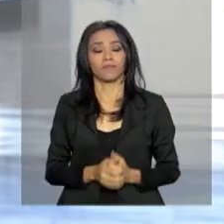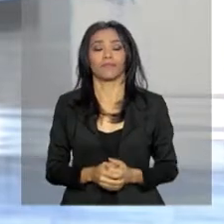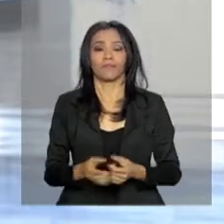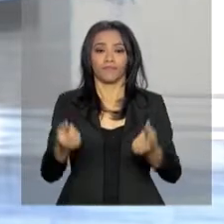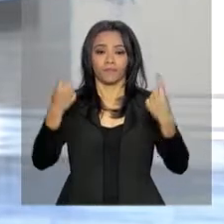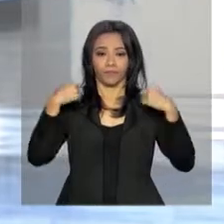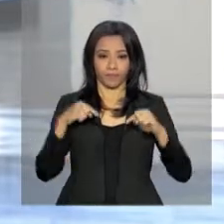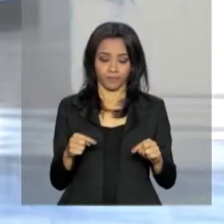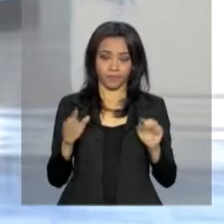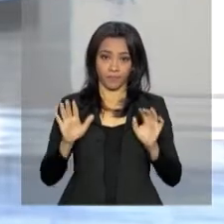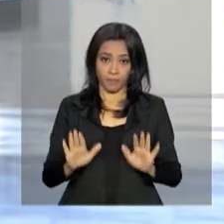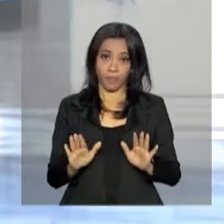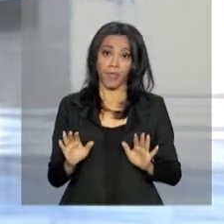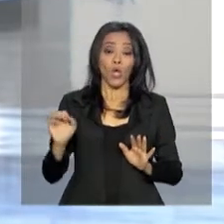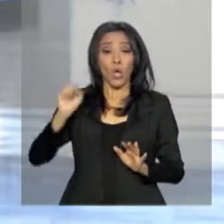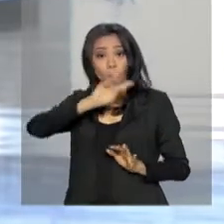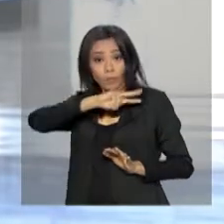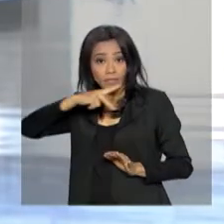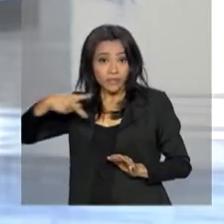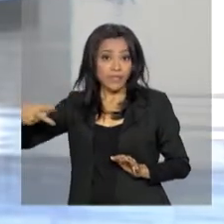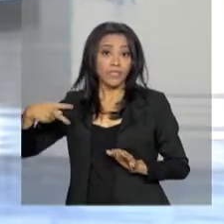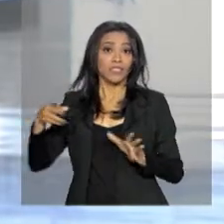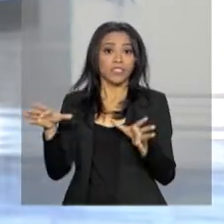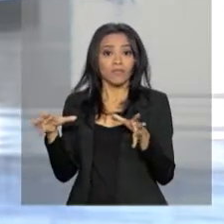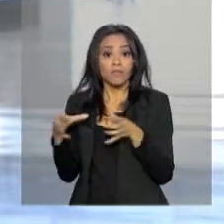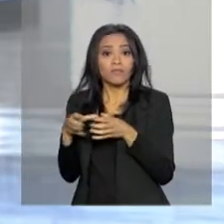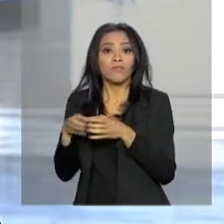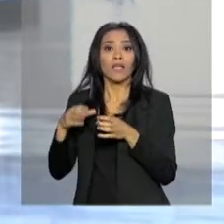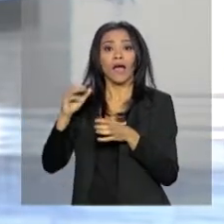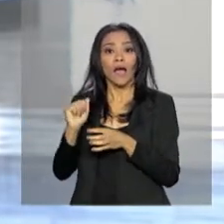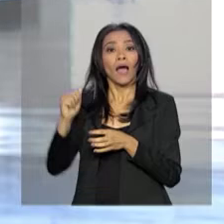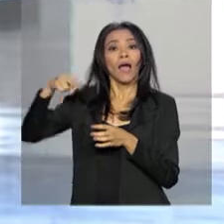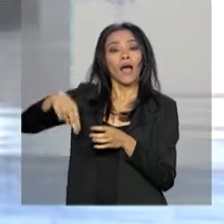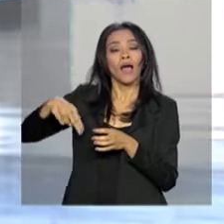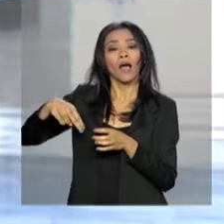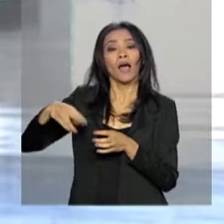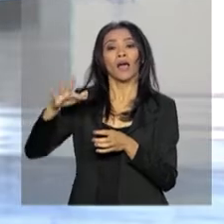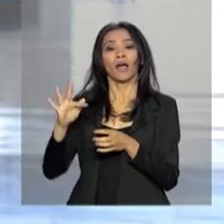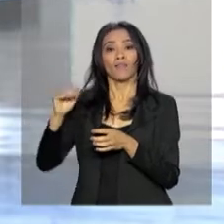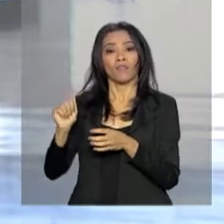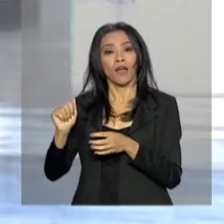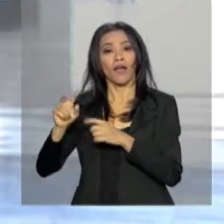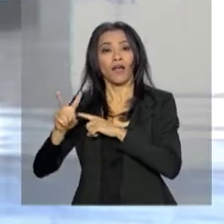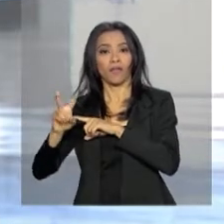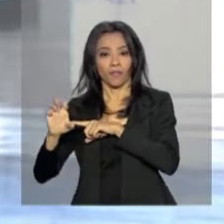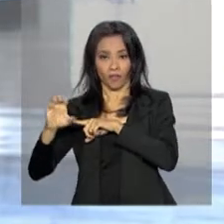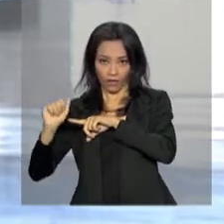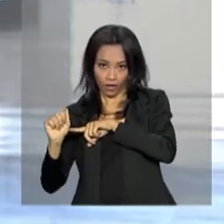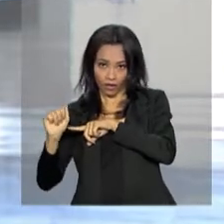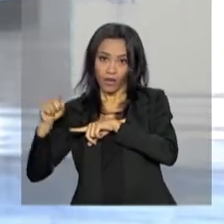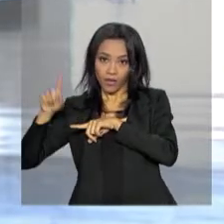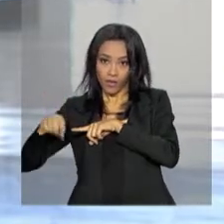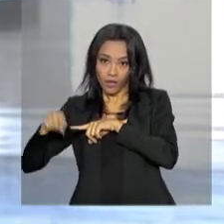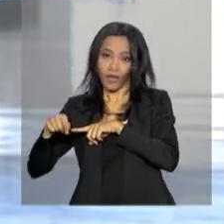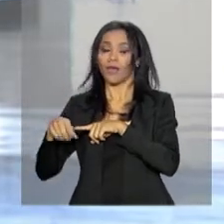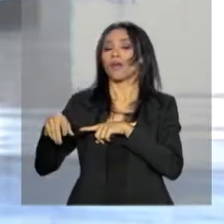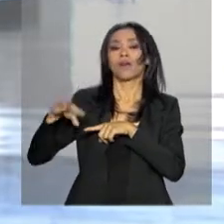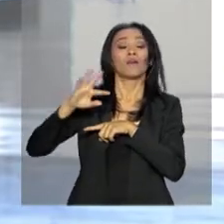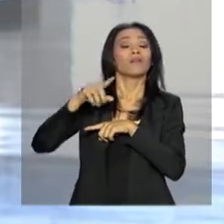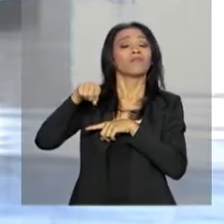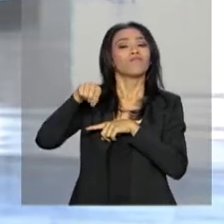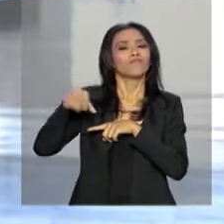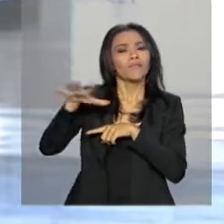O presidente da Anfave, a Associação Brasileira dos Fabricantes de Veículos Automotores, disse que o programa Rota